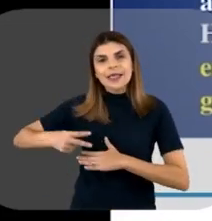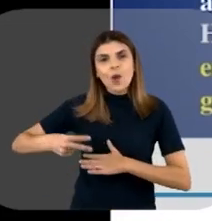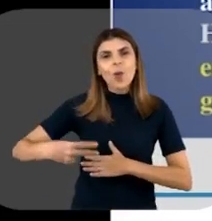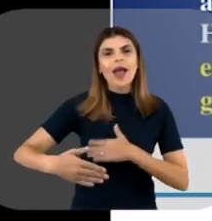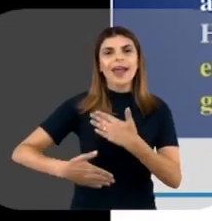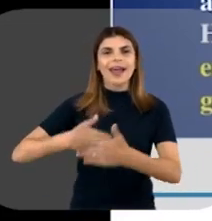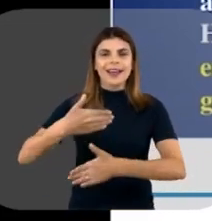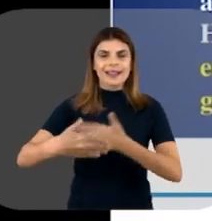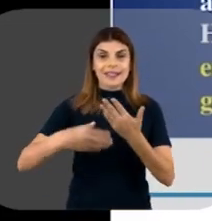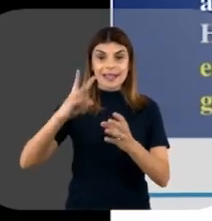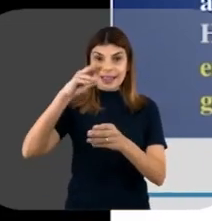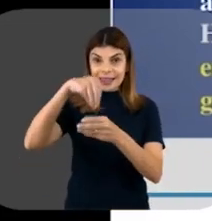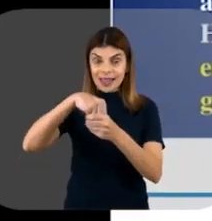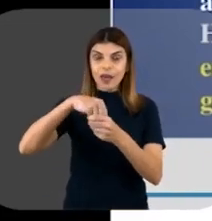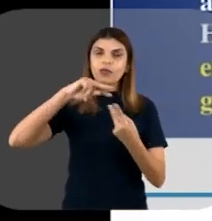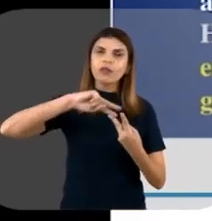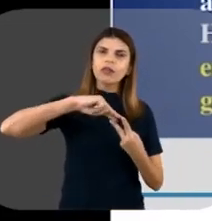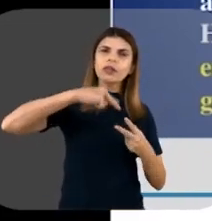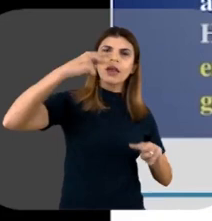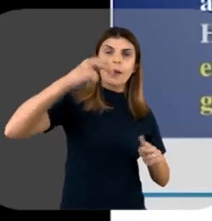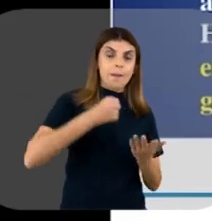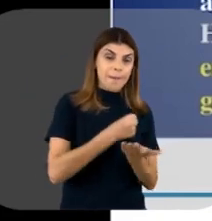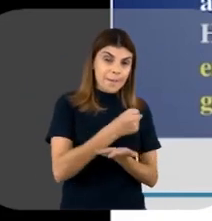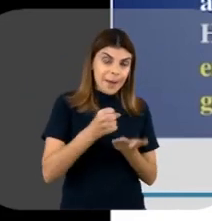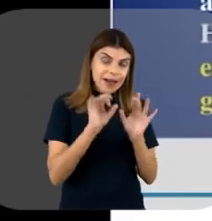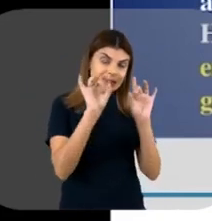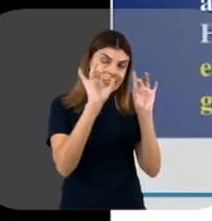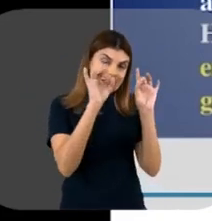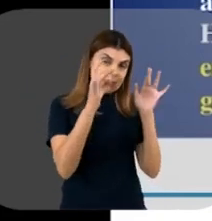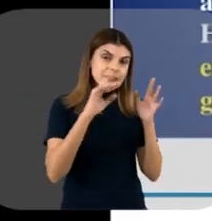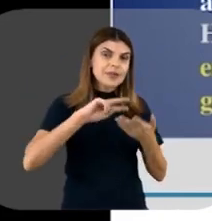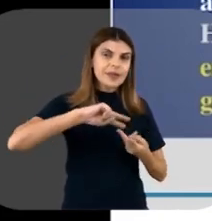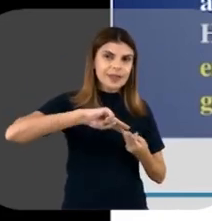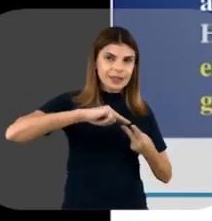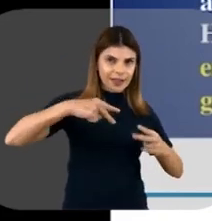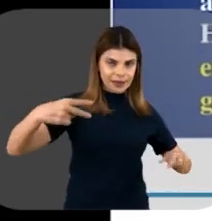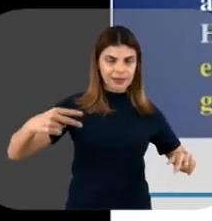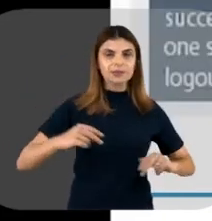específicas no DNA, sequências de bases específicas no DNA.